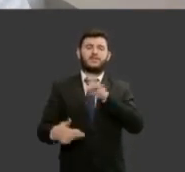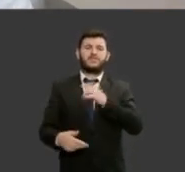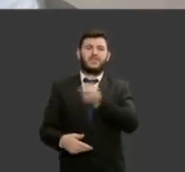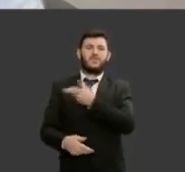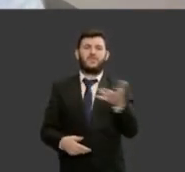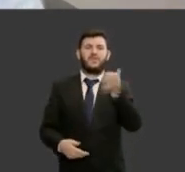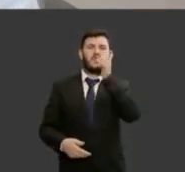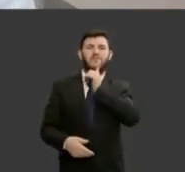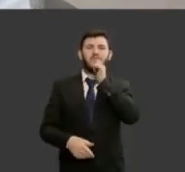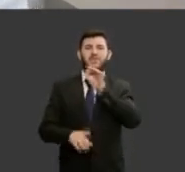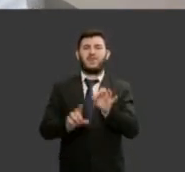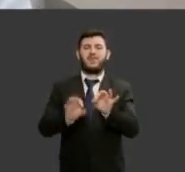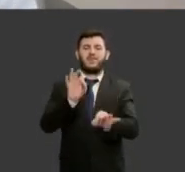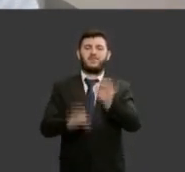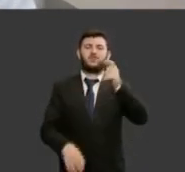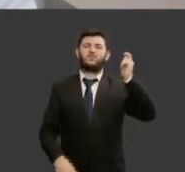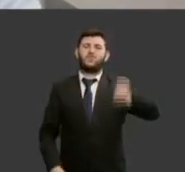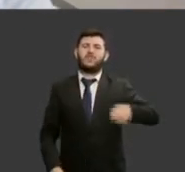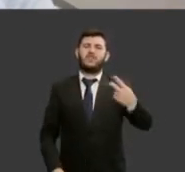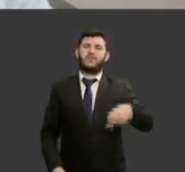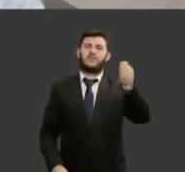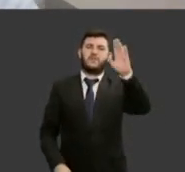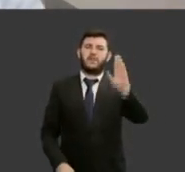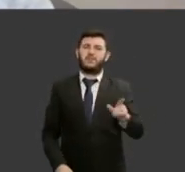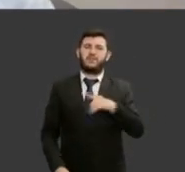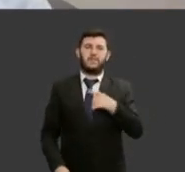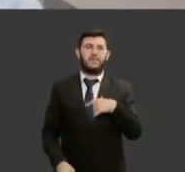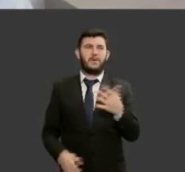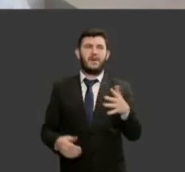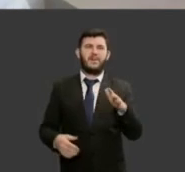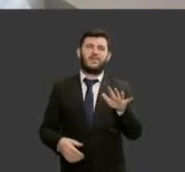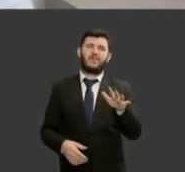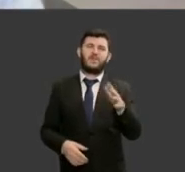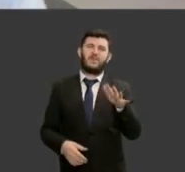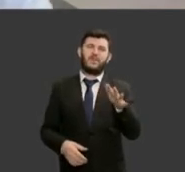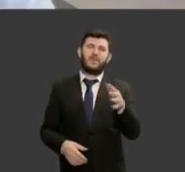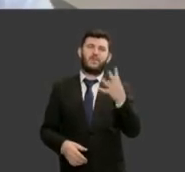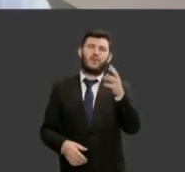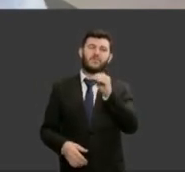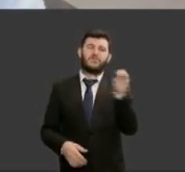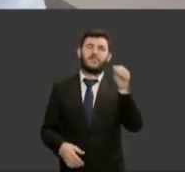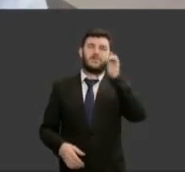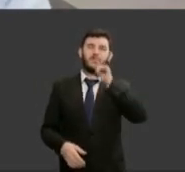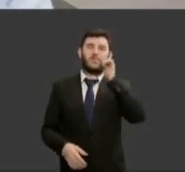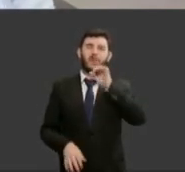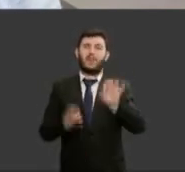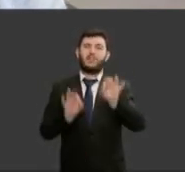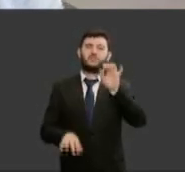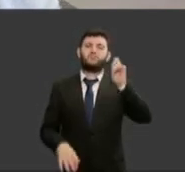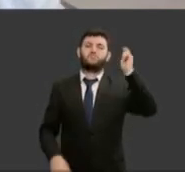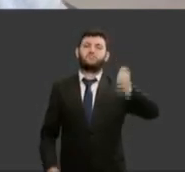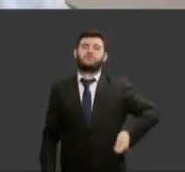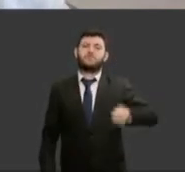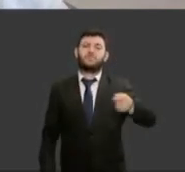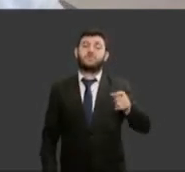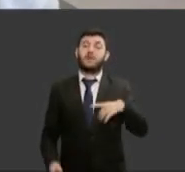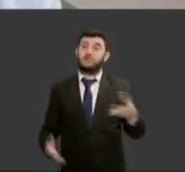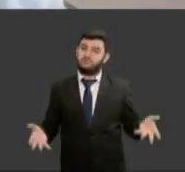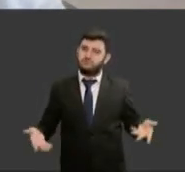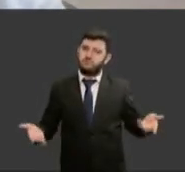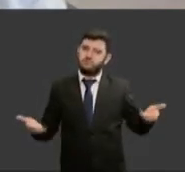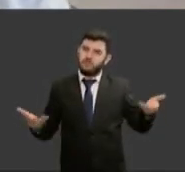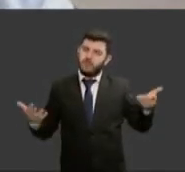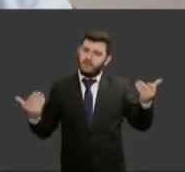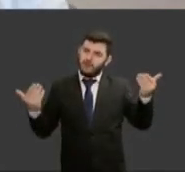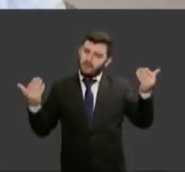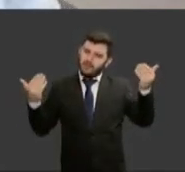umas 400 juízas mulheres e era incentivando-as que a gente participasse e aquele encontro era